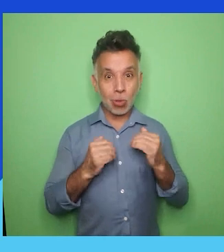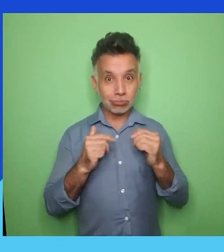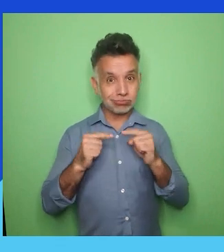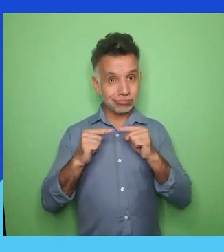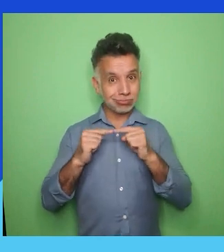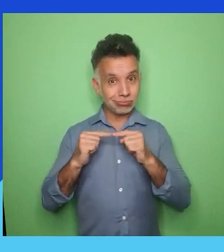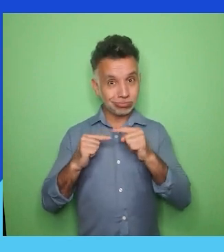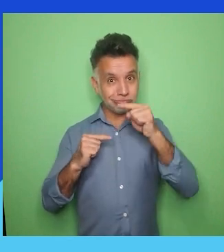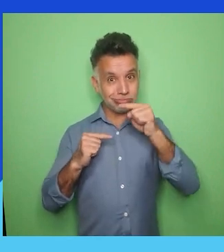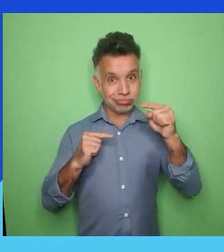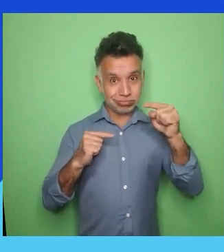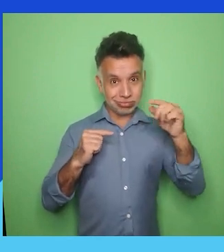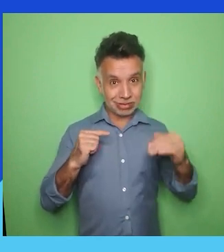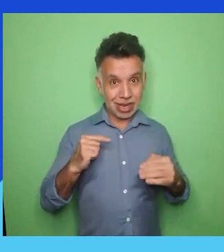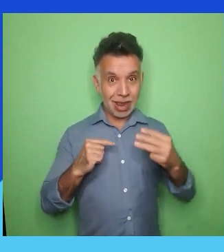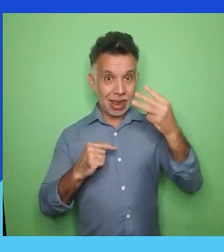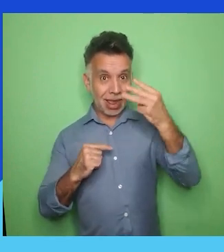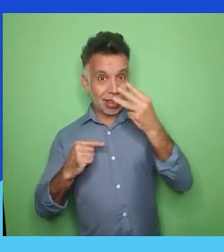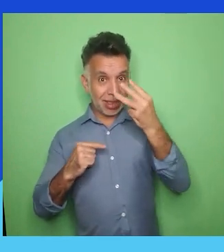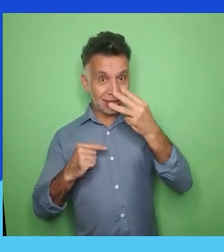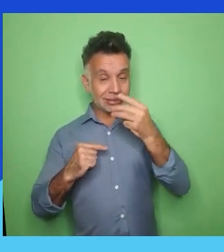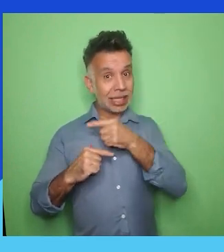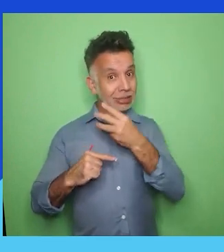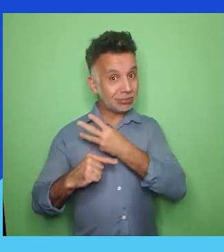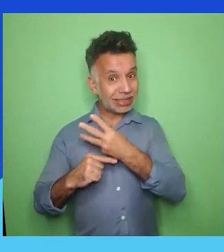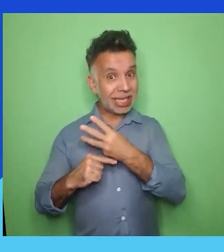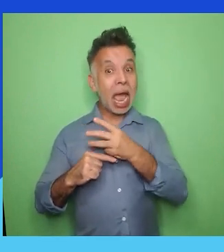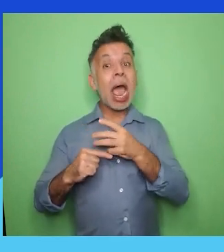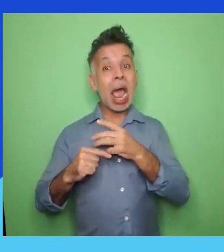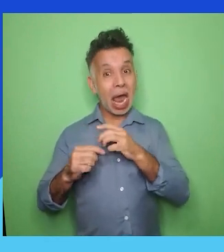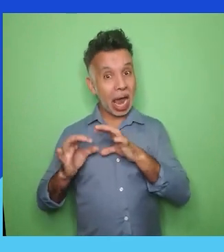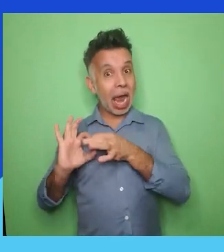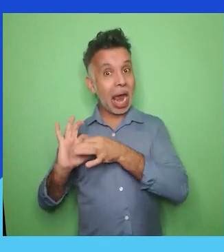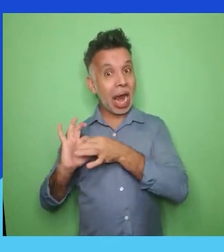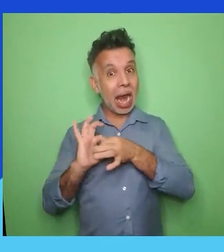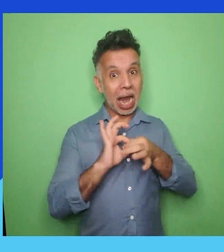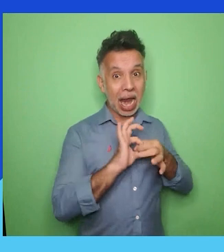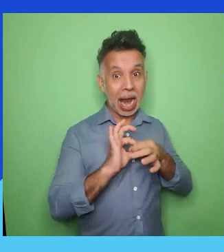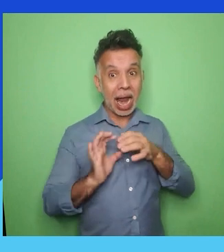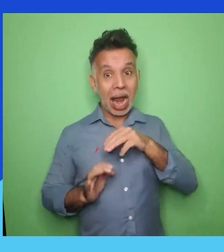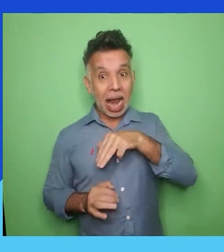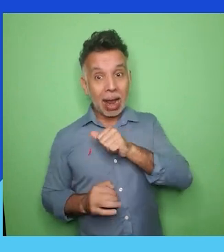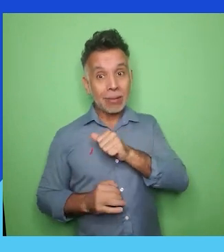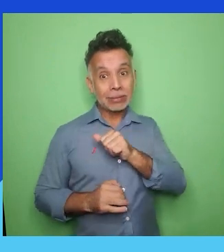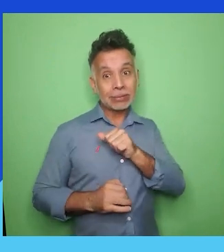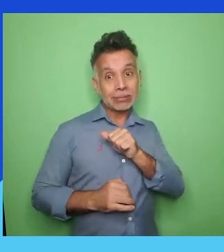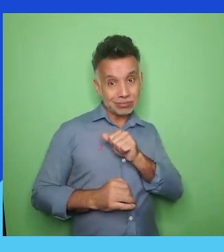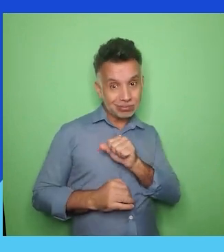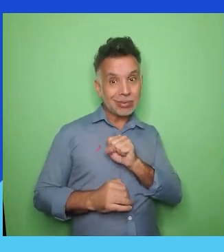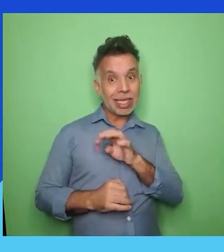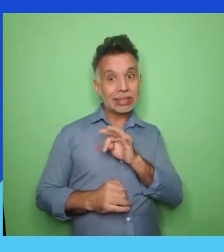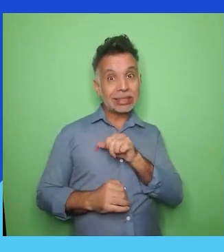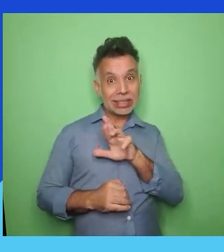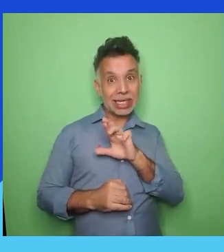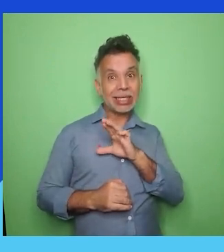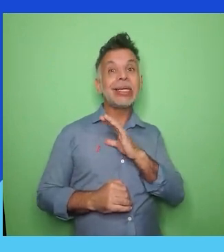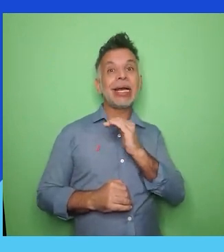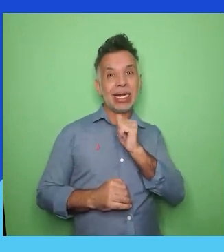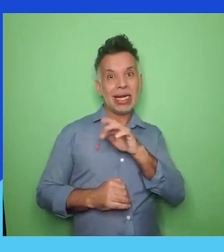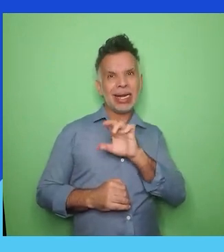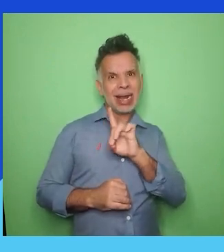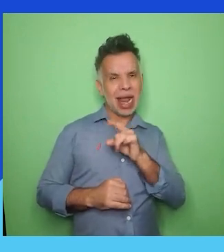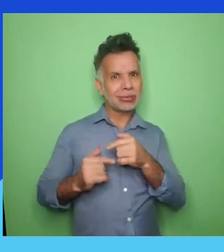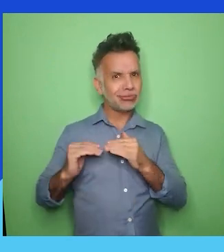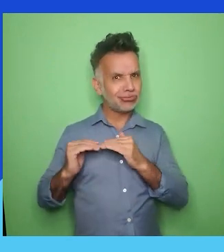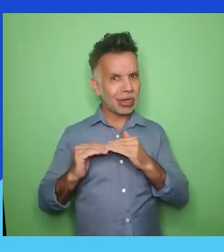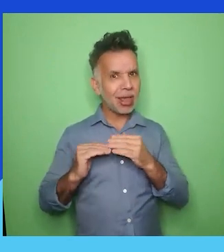parabéns! Ocupando aí o nosso pódium, inaugurando o nosso pódium, vamos dizer assim, né? E em segundo lugar, vamos ter agora